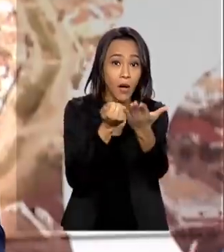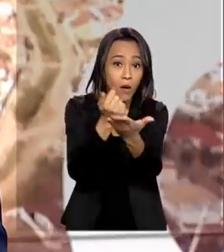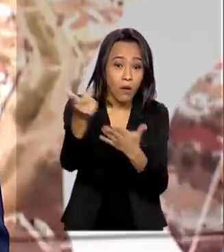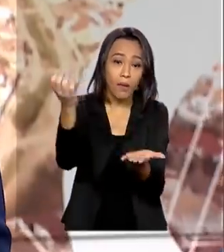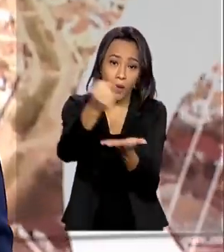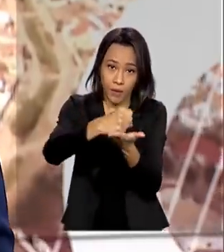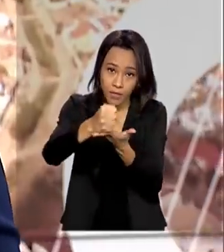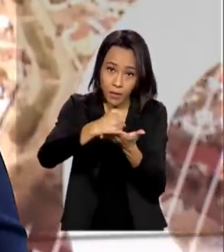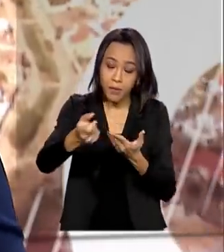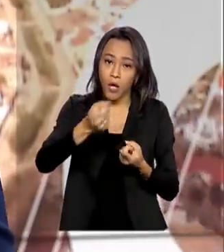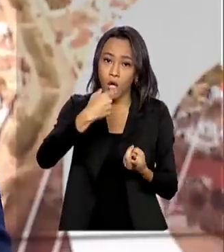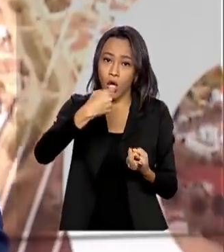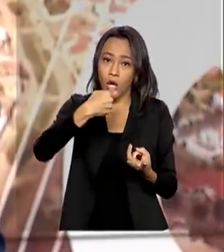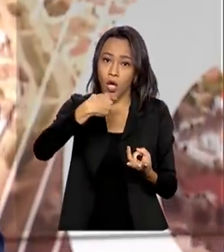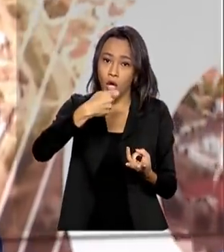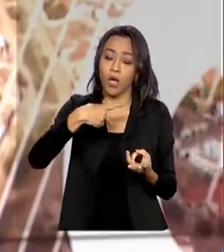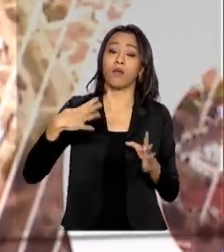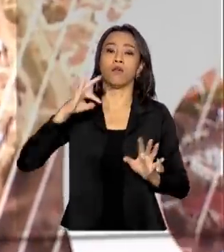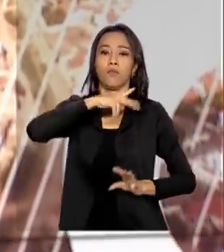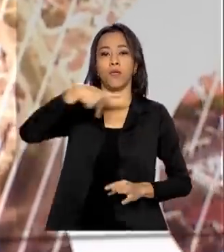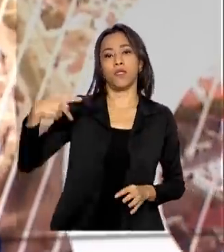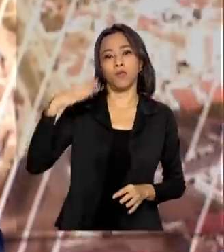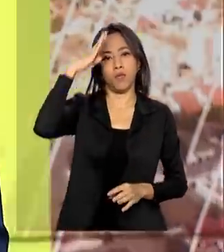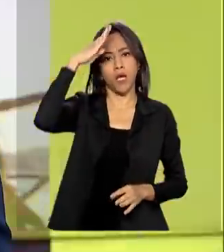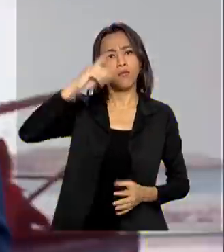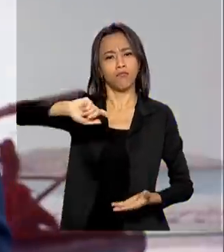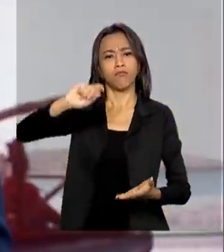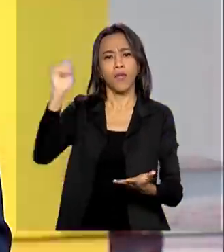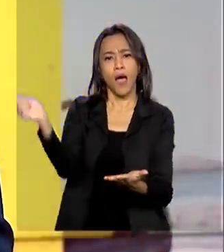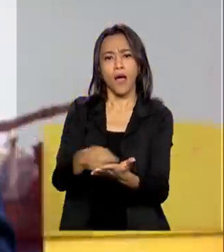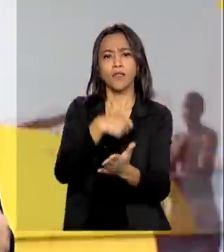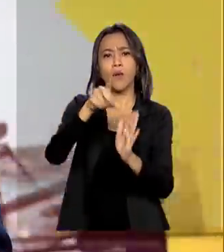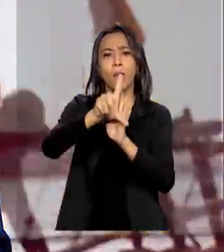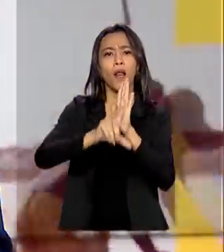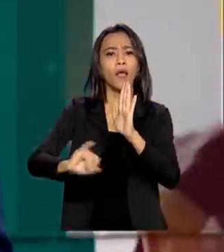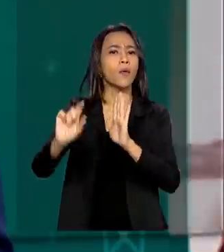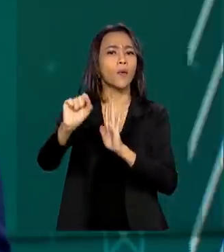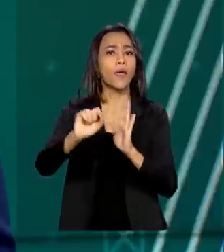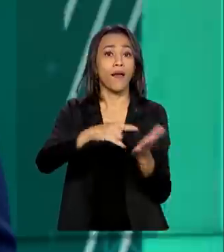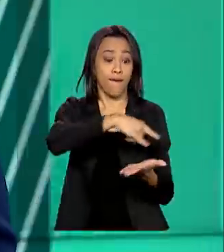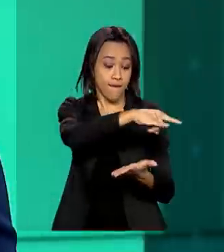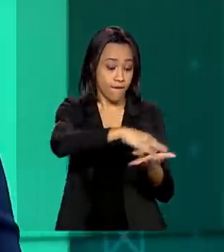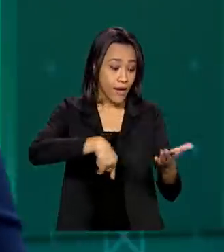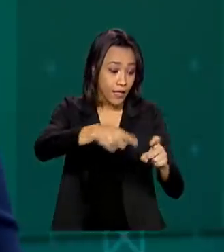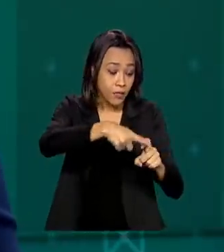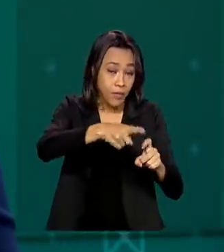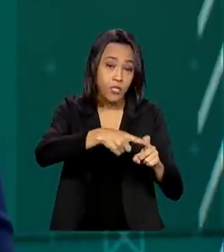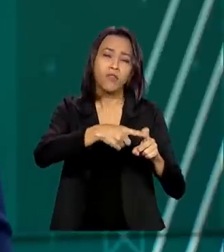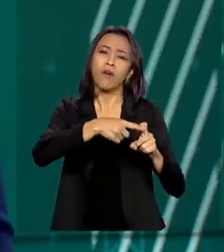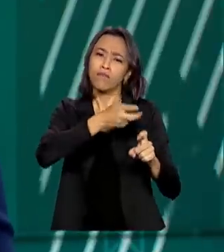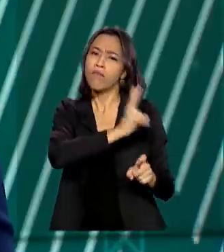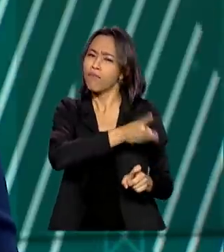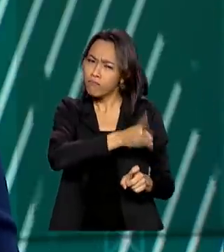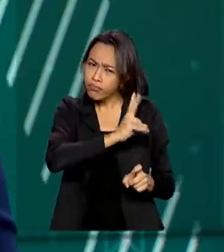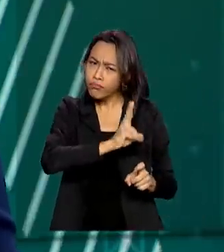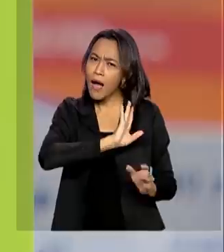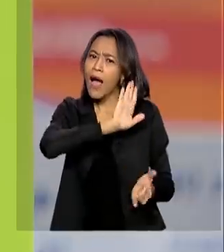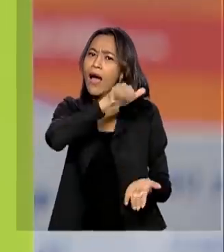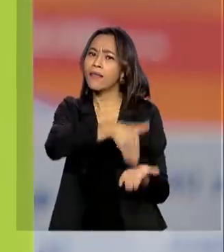uso contínuo, o presidente Jair Bolsonaro sancionou uma lei que permite a validade da receita médica até o fim da pandemia.